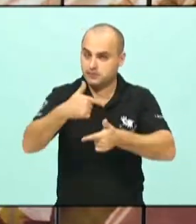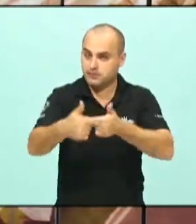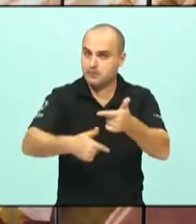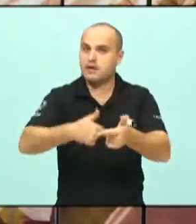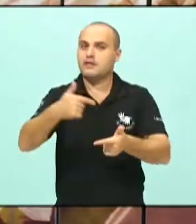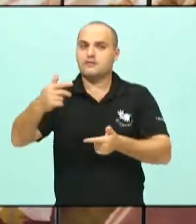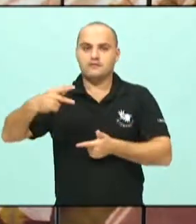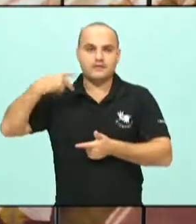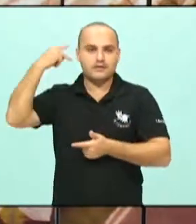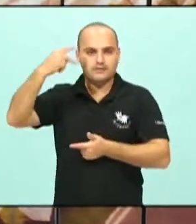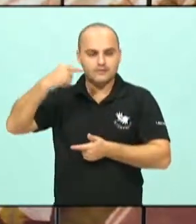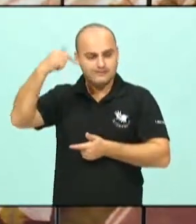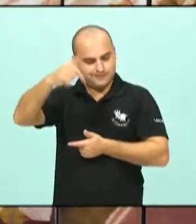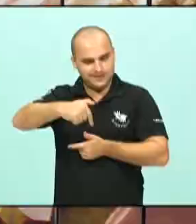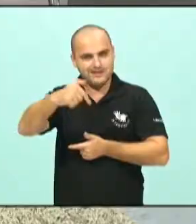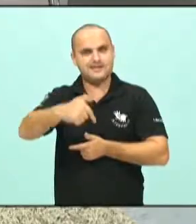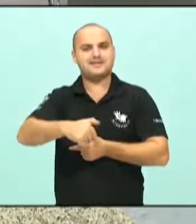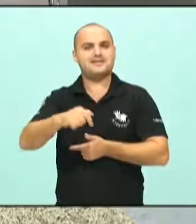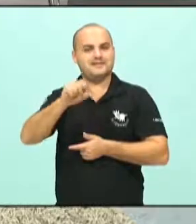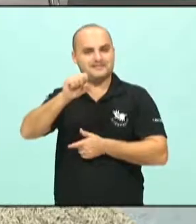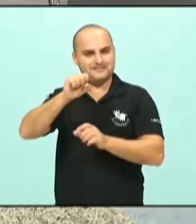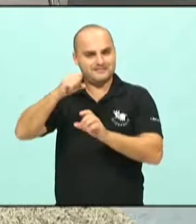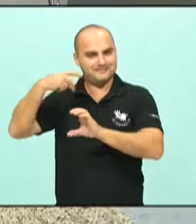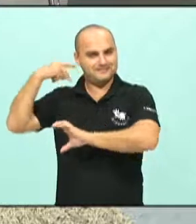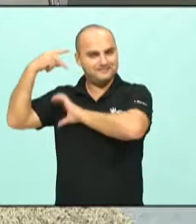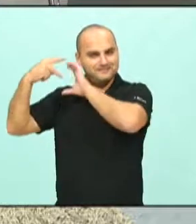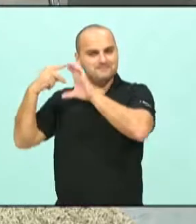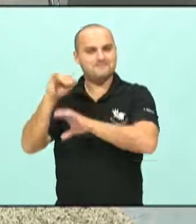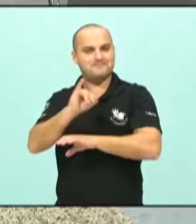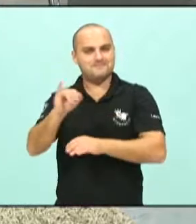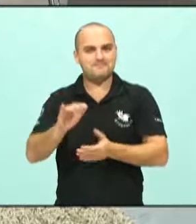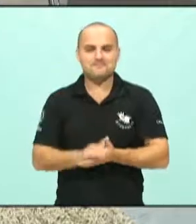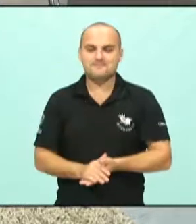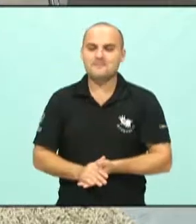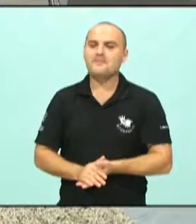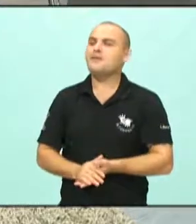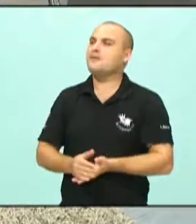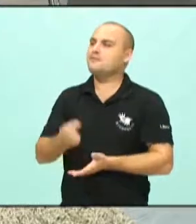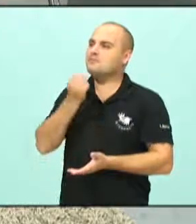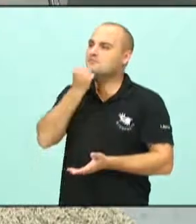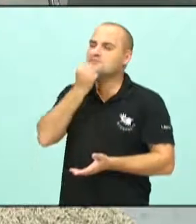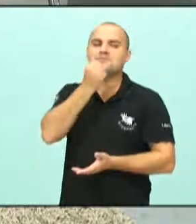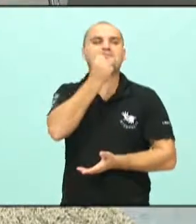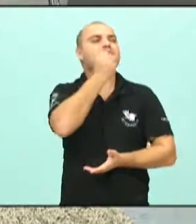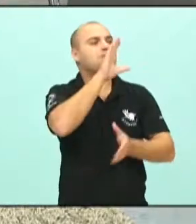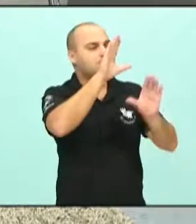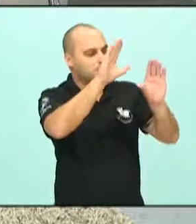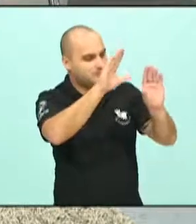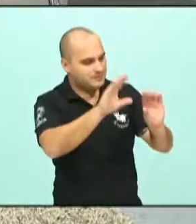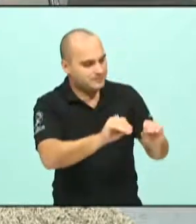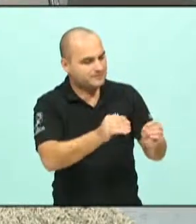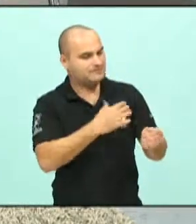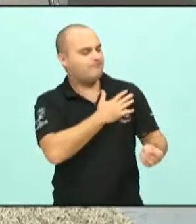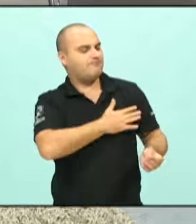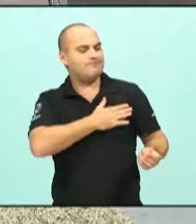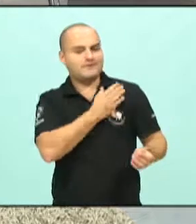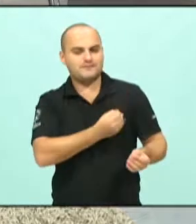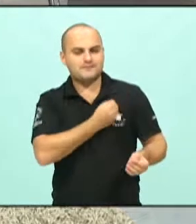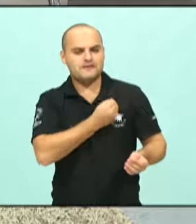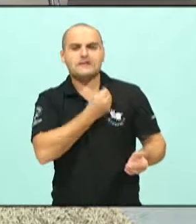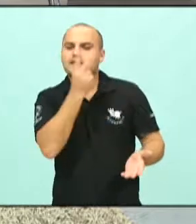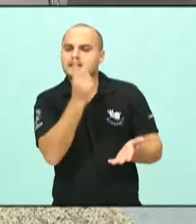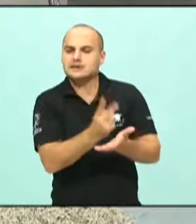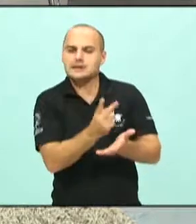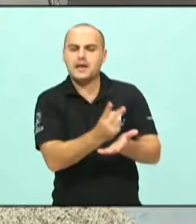nobres senhores vereadores. Vereador Fabrício, boa noite, prazer tê-lo aqui. O senhor que sempre que convidado jamais se